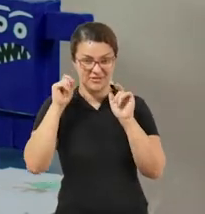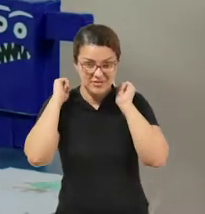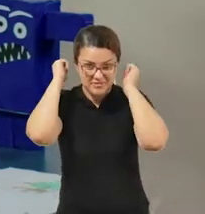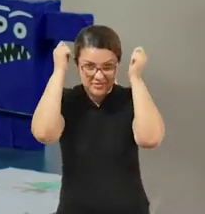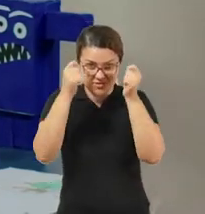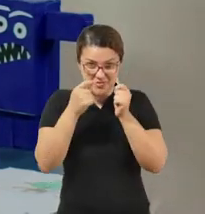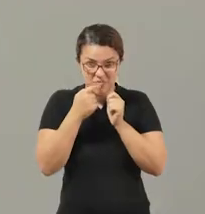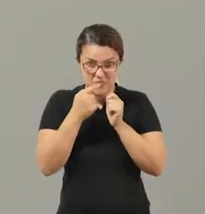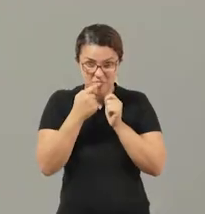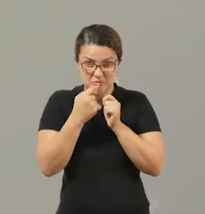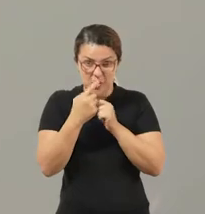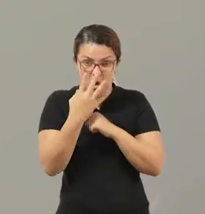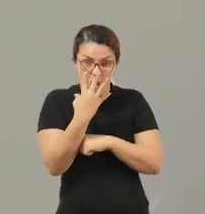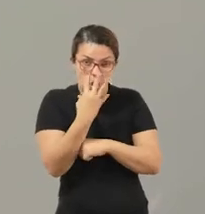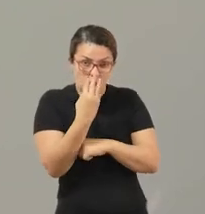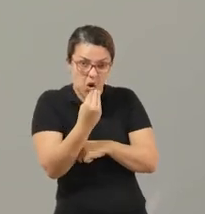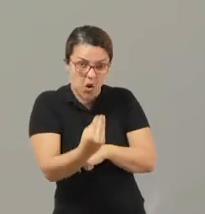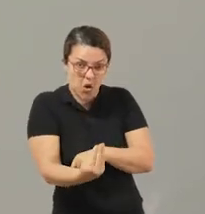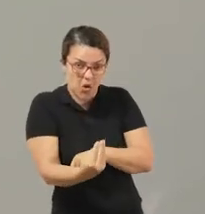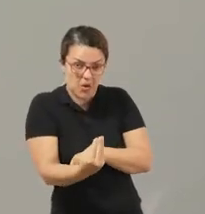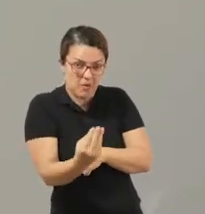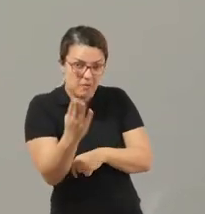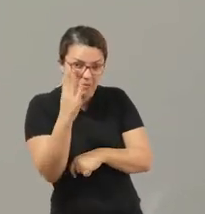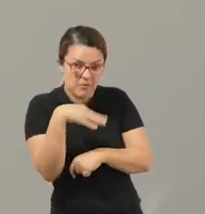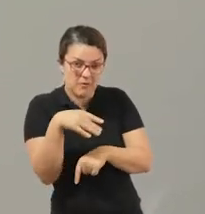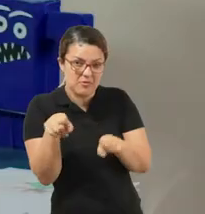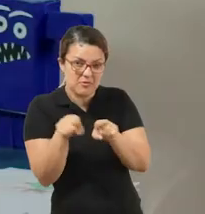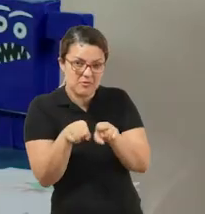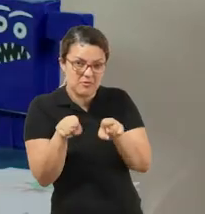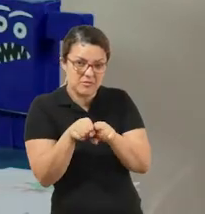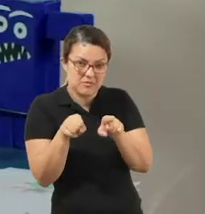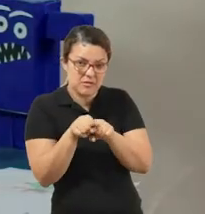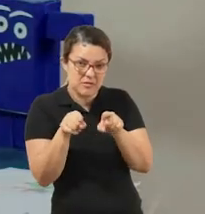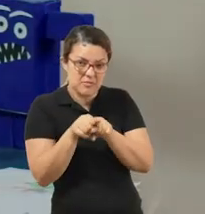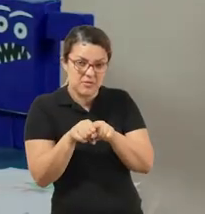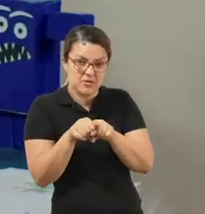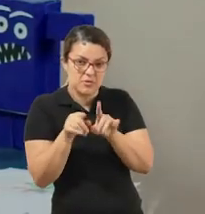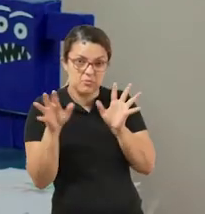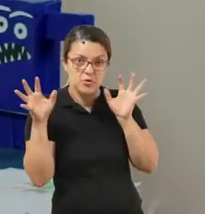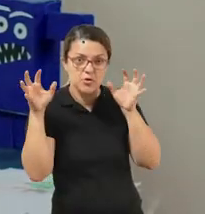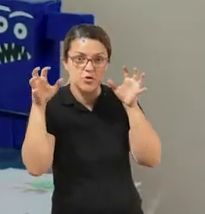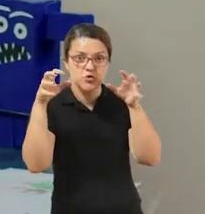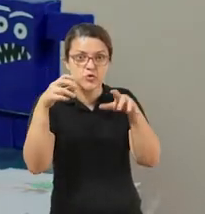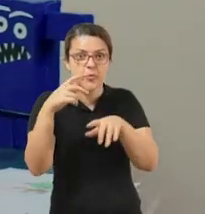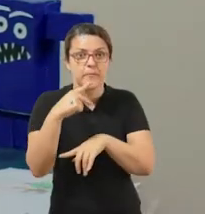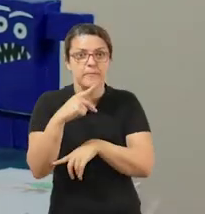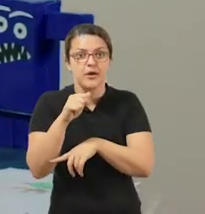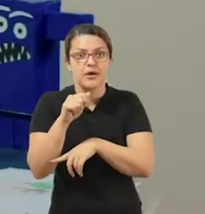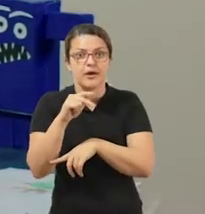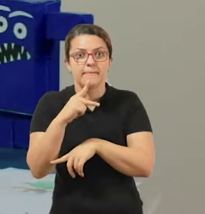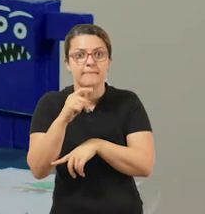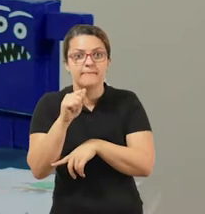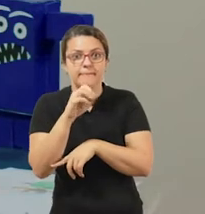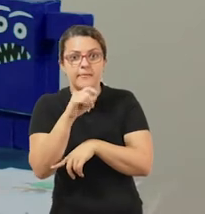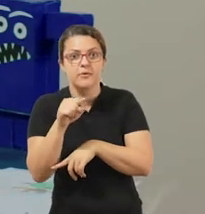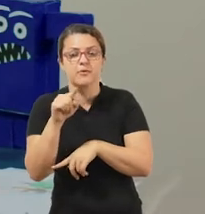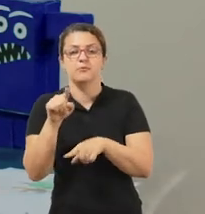história da Chapeuzinho Vermelho, aonde tem Lobo Mal e também tem Bicho Papão. Outro